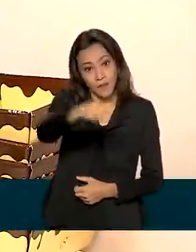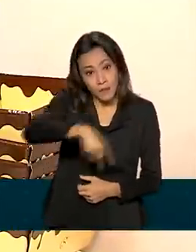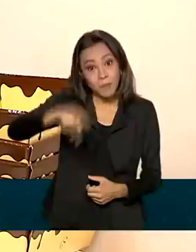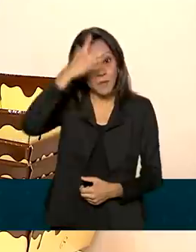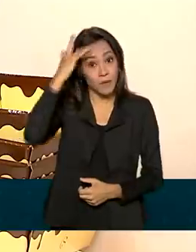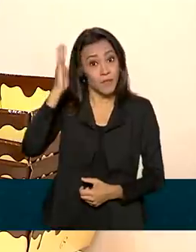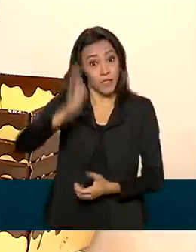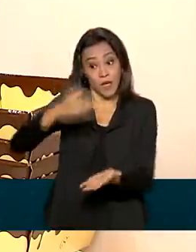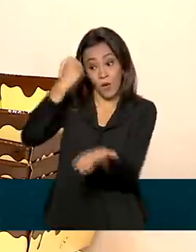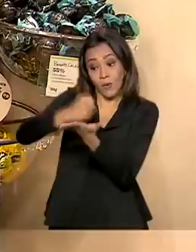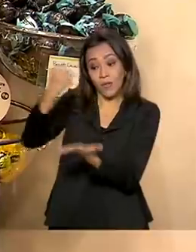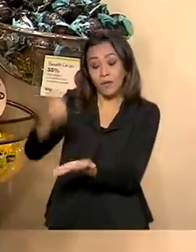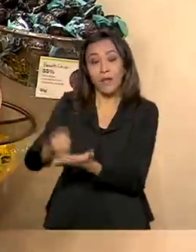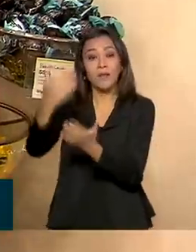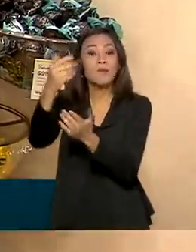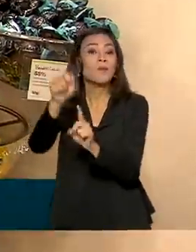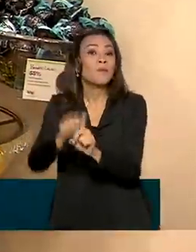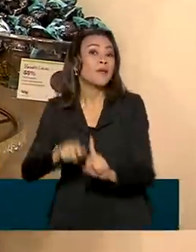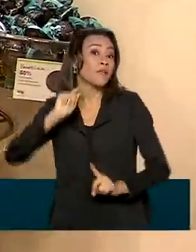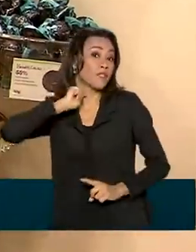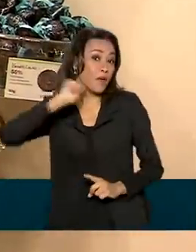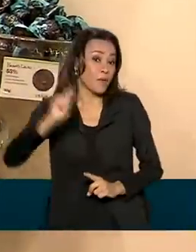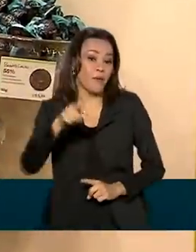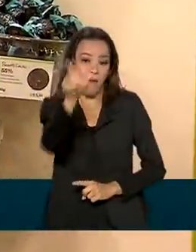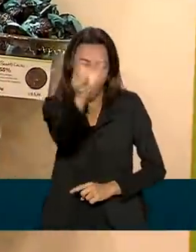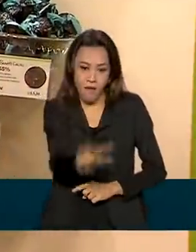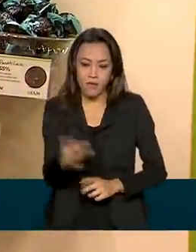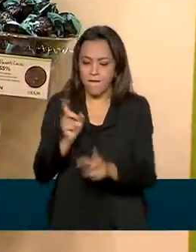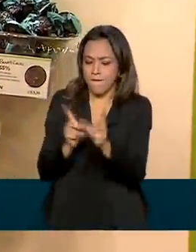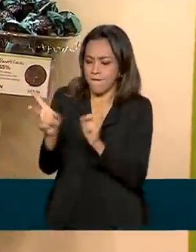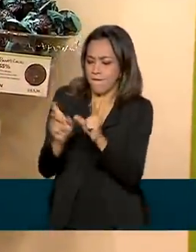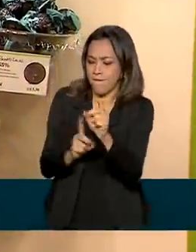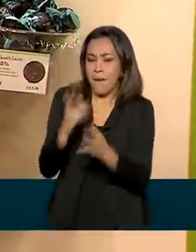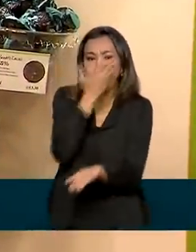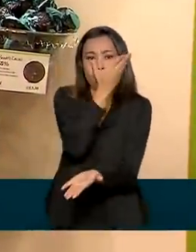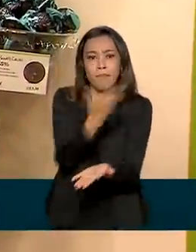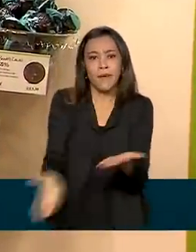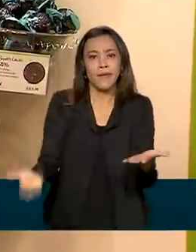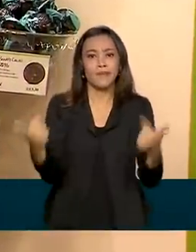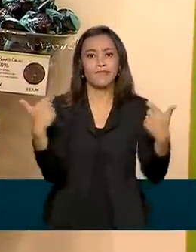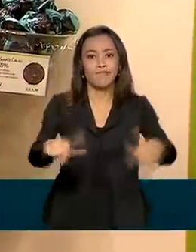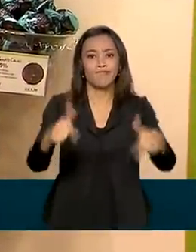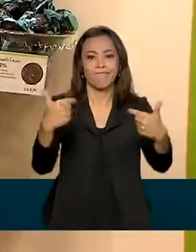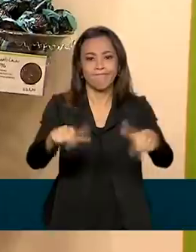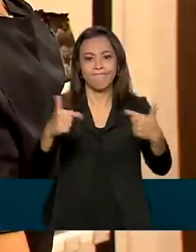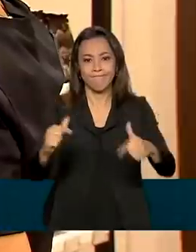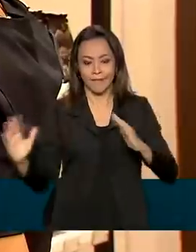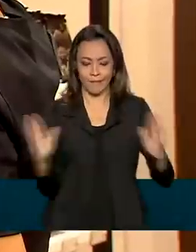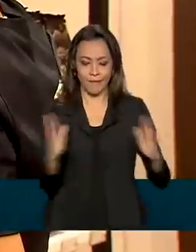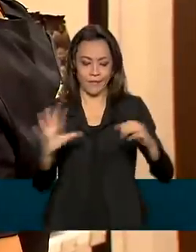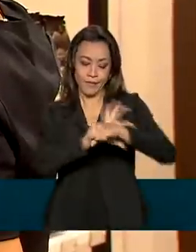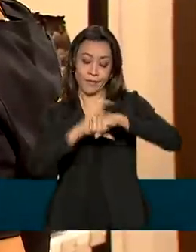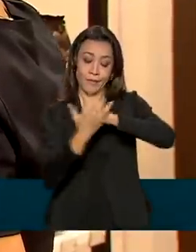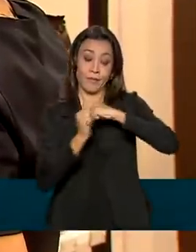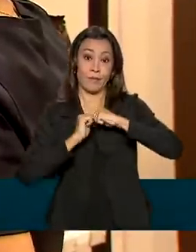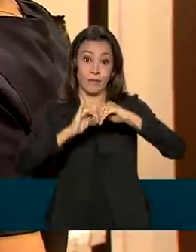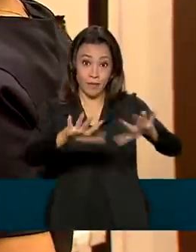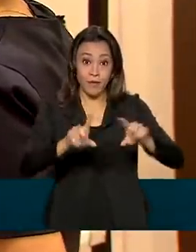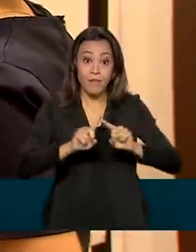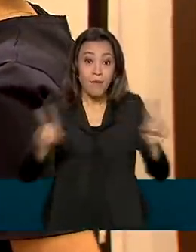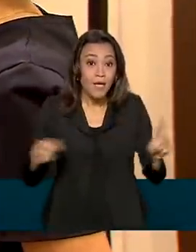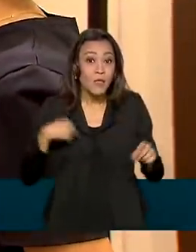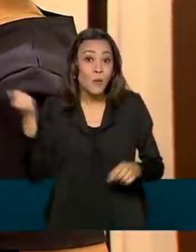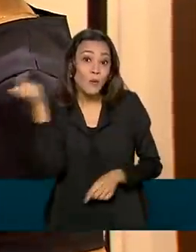foram contratados no mês de abril. A vendedora perdeu o emprego durante a pandemia, mas em menos de um mês conseguiu uma nova